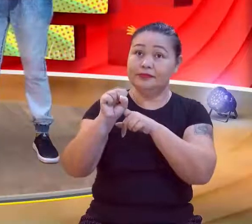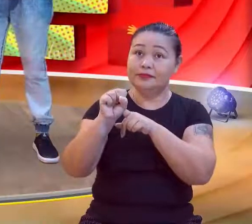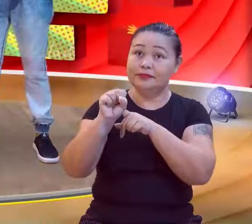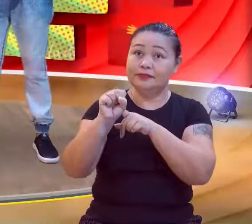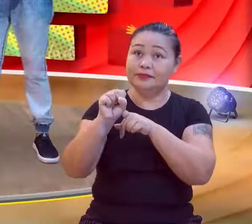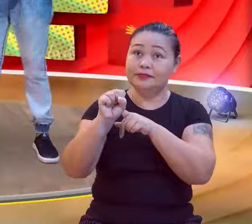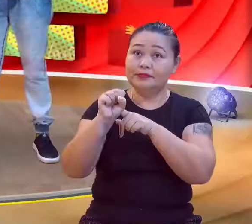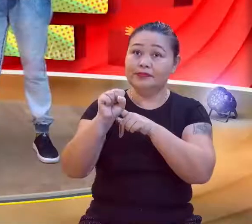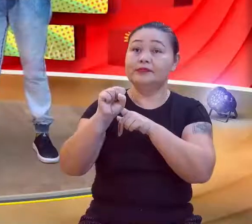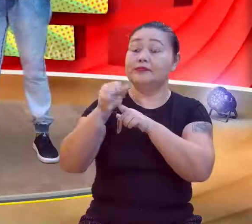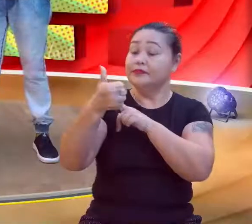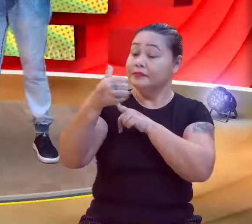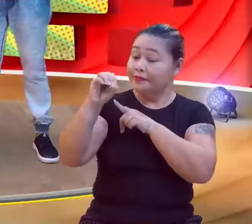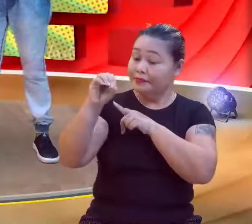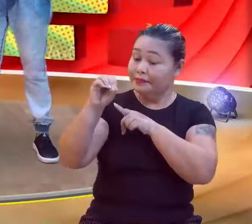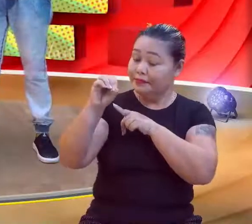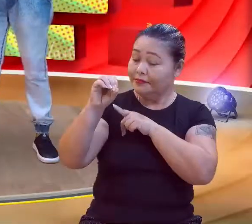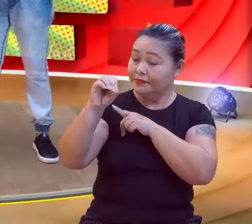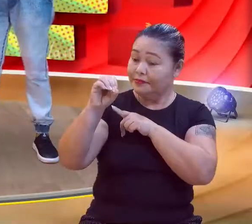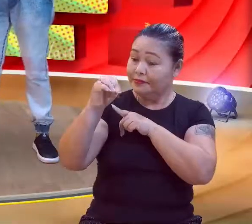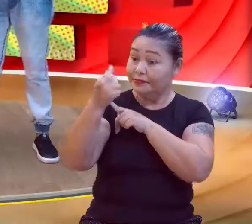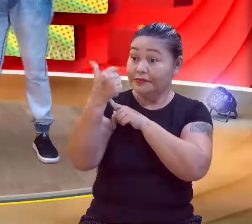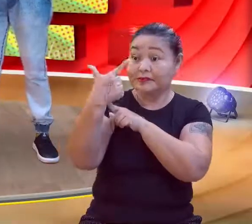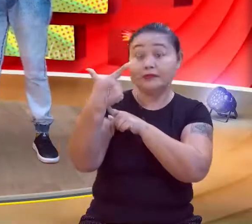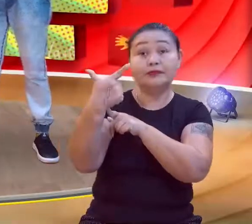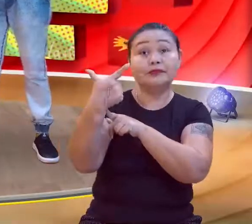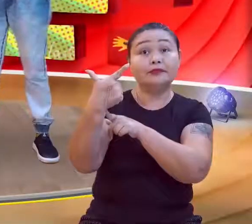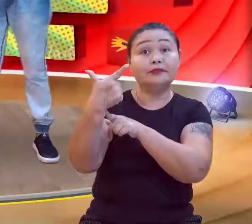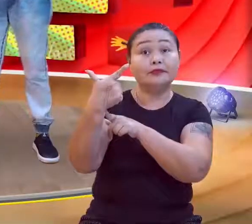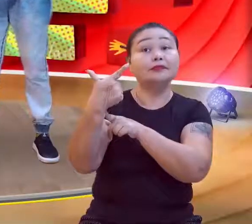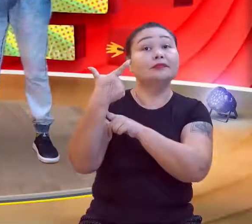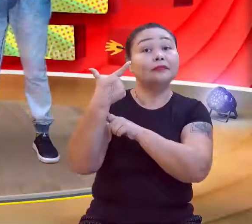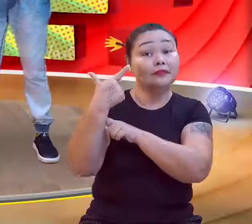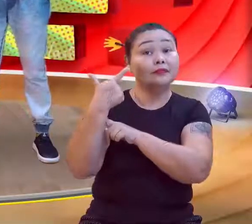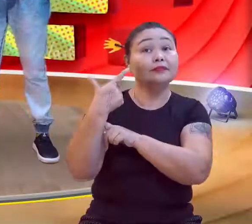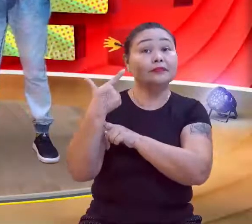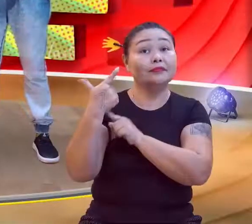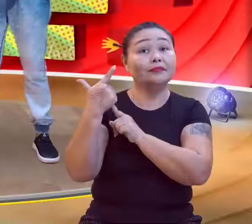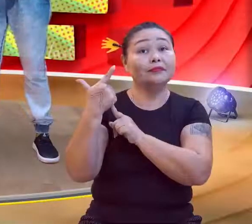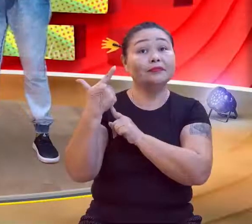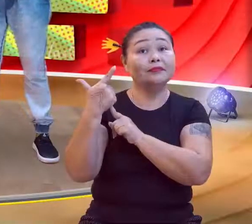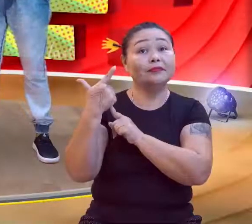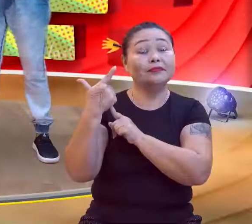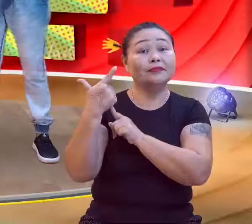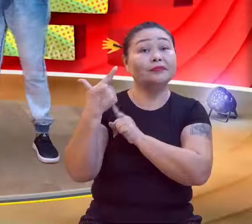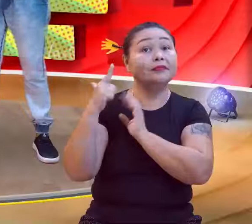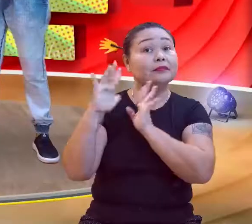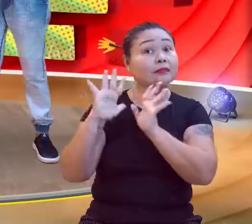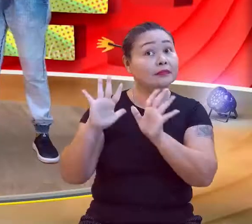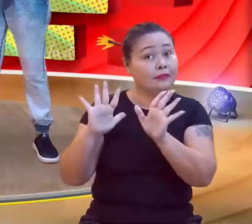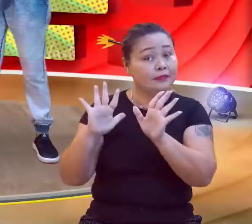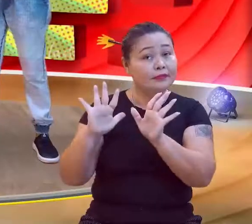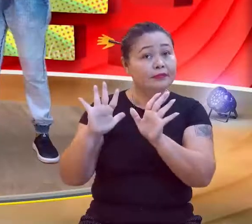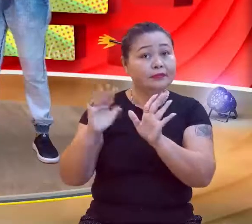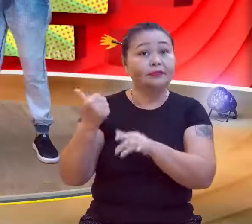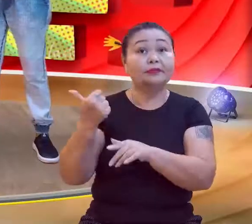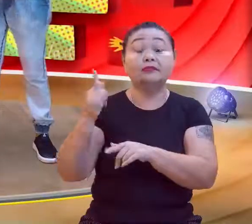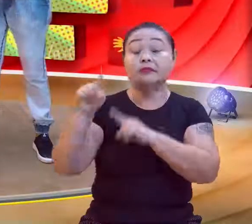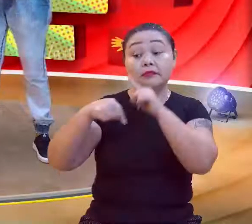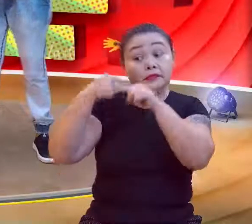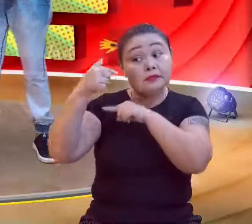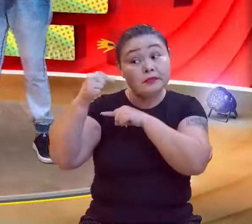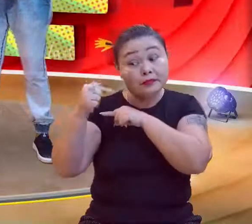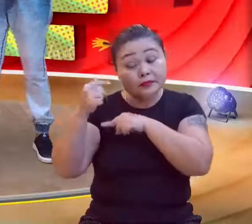10, 12. 12 é o sexto. Ah, sim! Ali tá pedindo o sétimo.